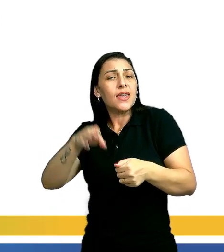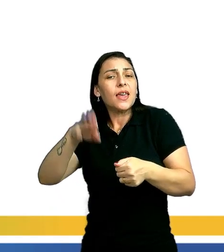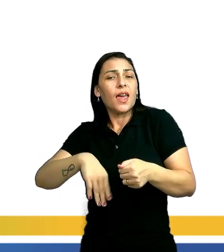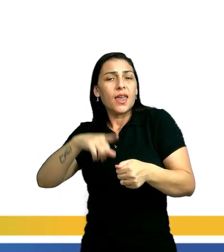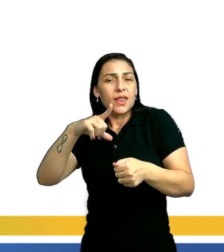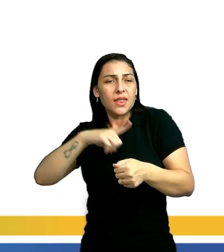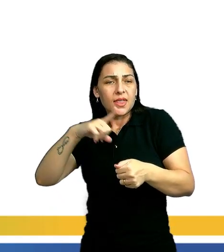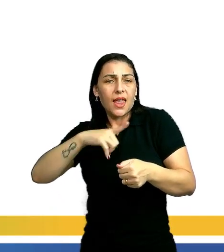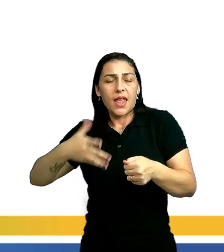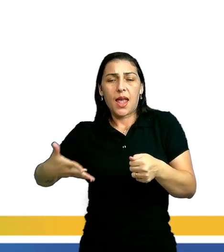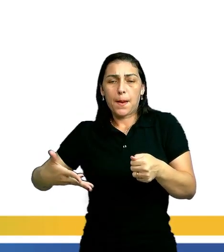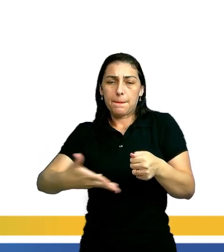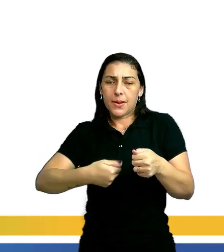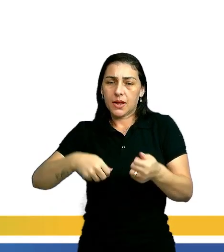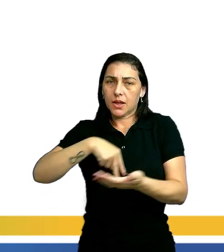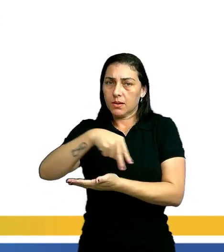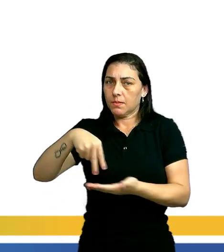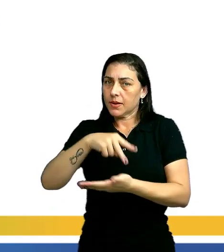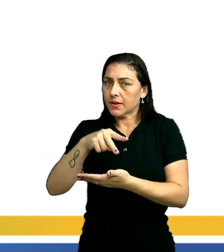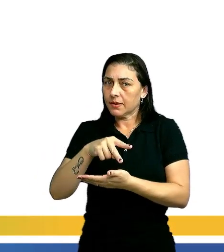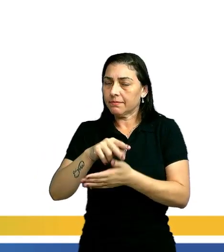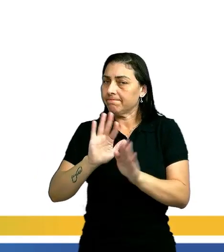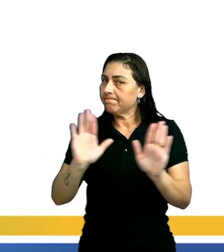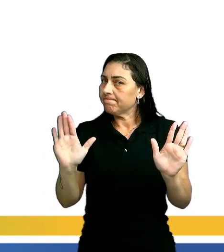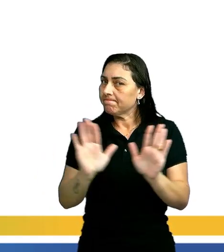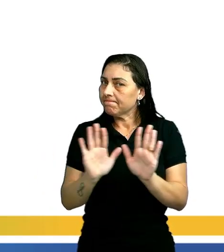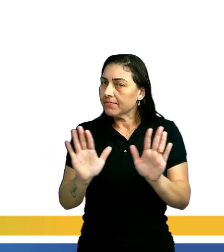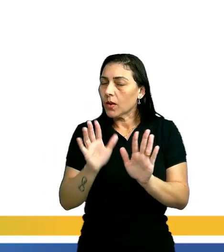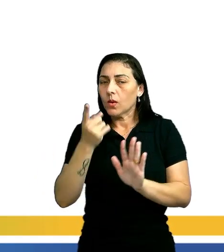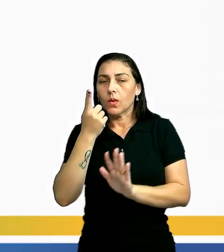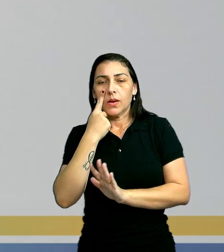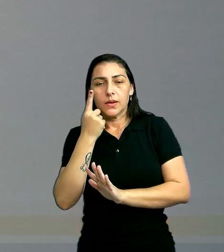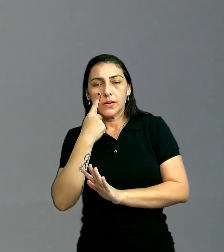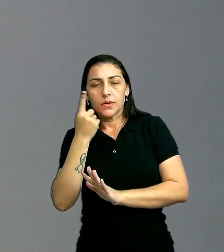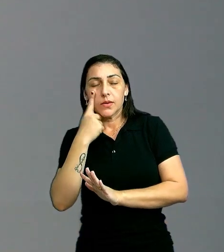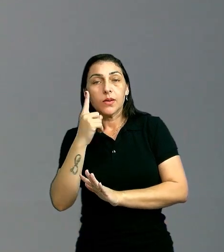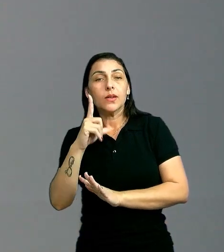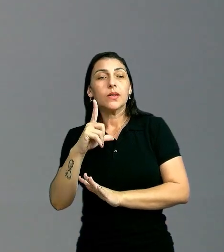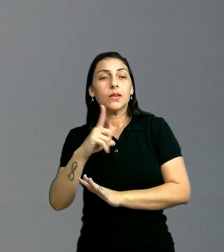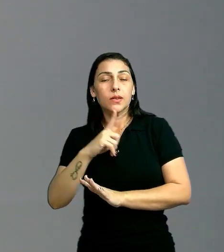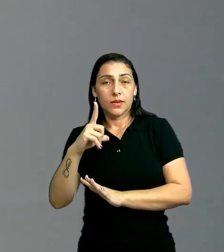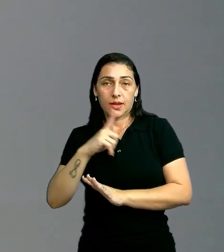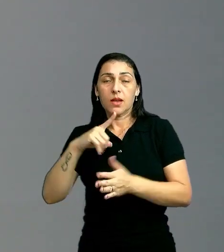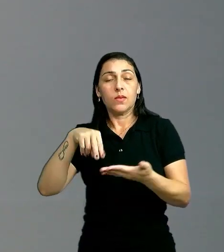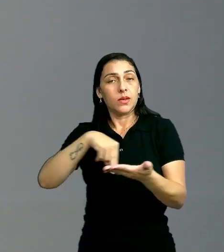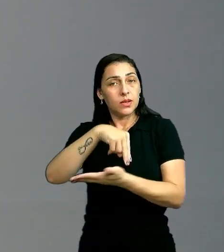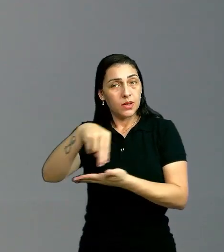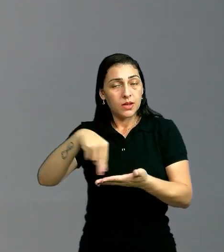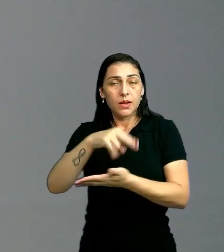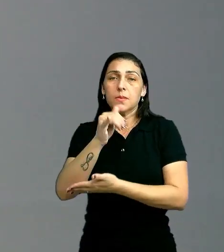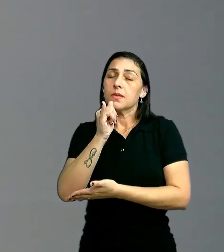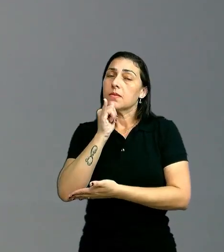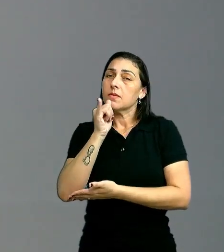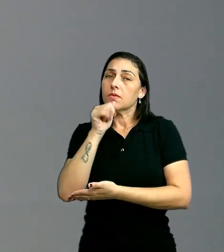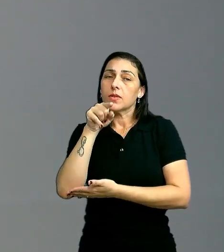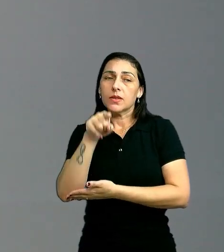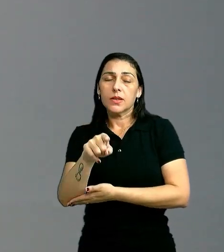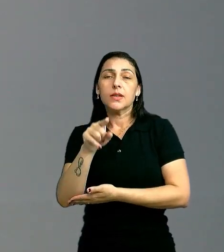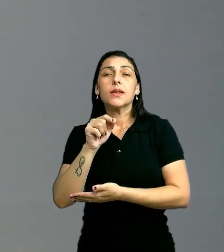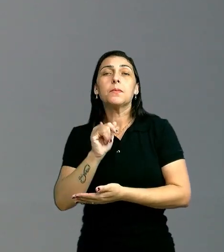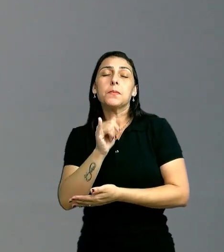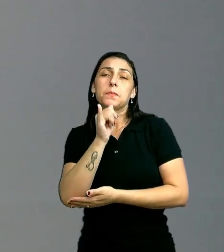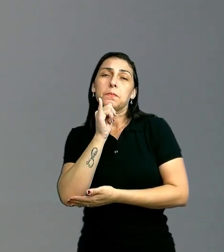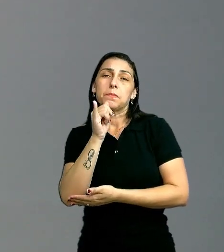tem habilidade para dançar. Olha só. Eu tenho as danças, por exemplo, que você pega essas